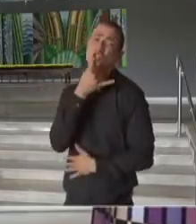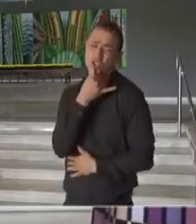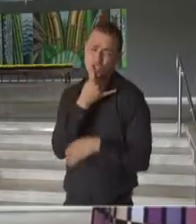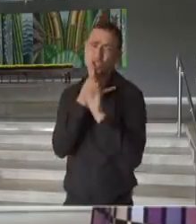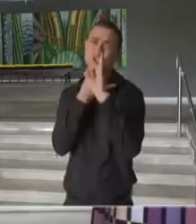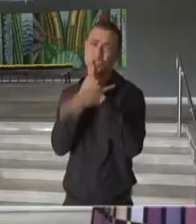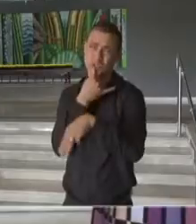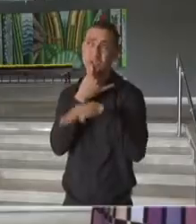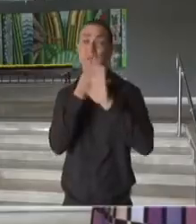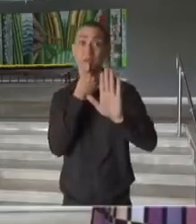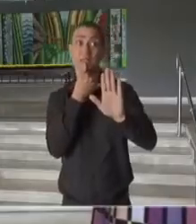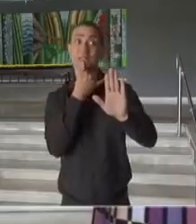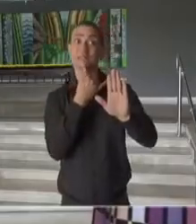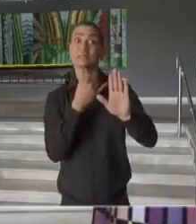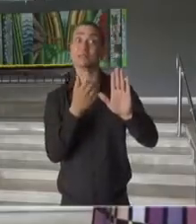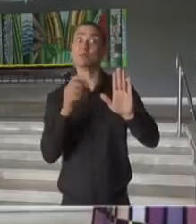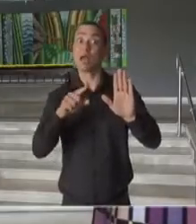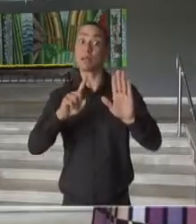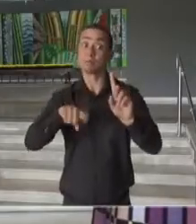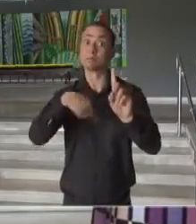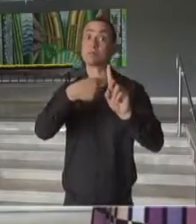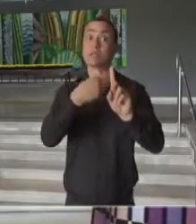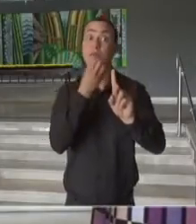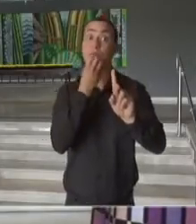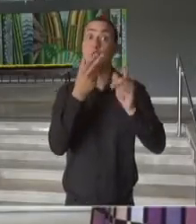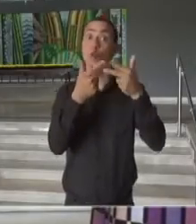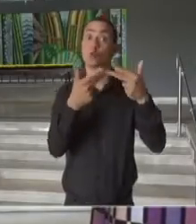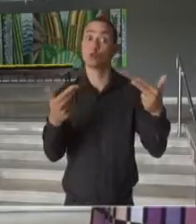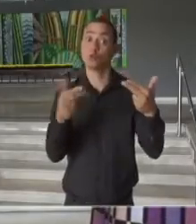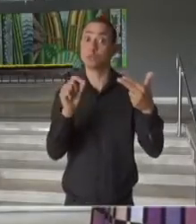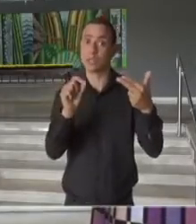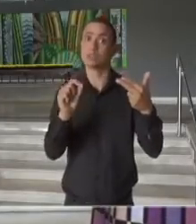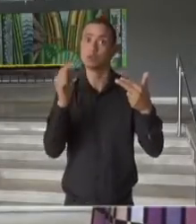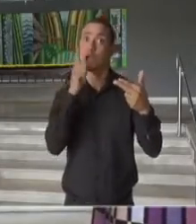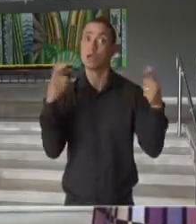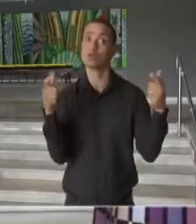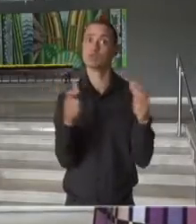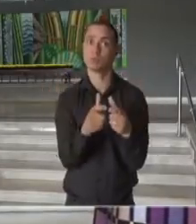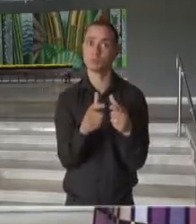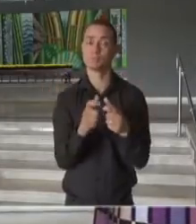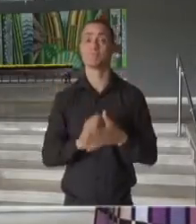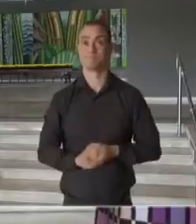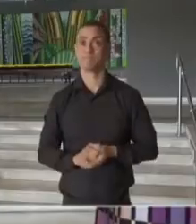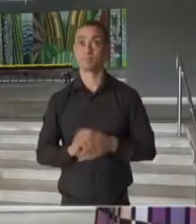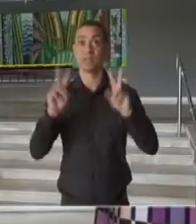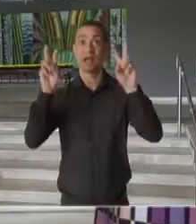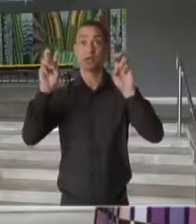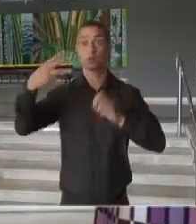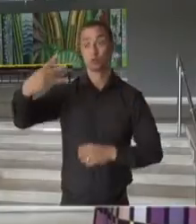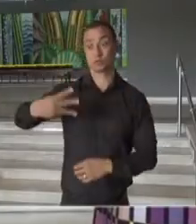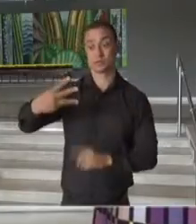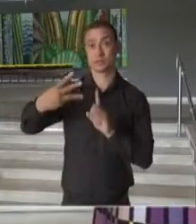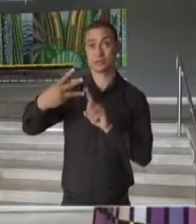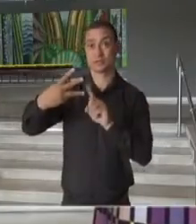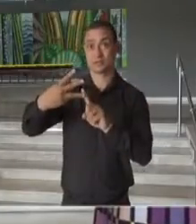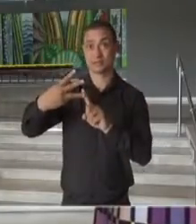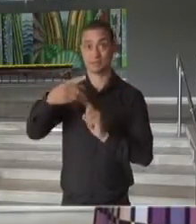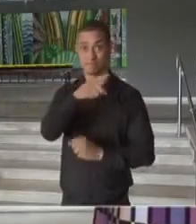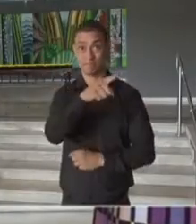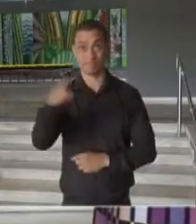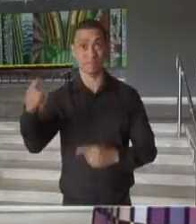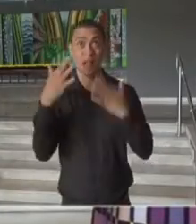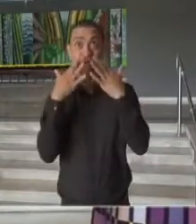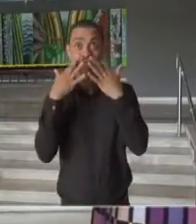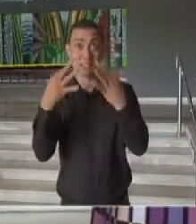esta é uma boa notícia. Terceiro ponto, peço atenção aos meus colegas